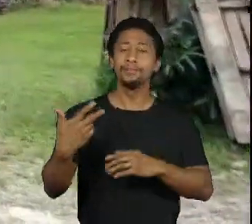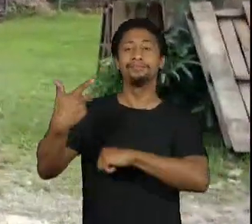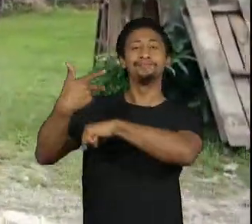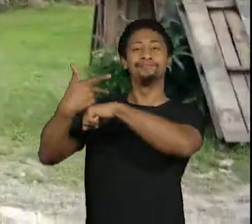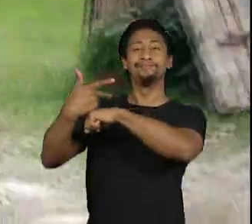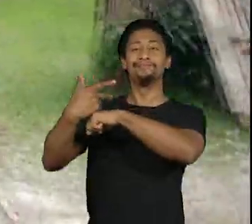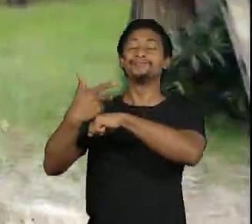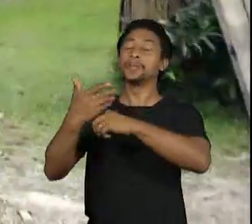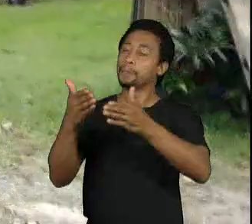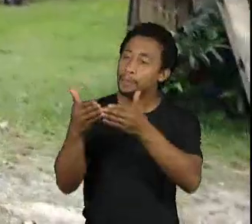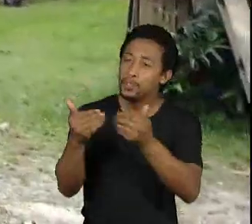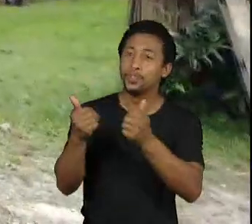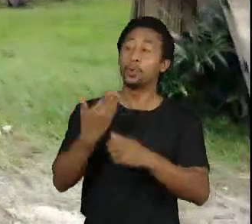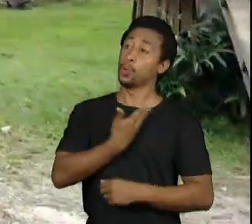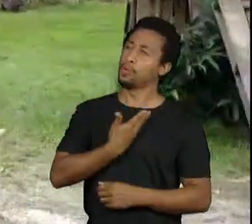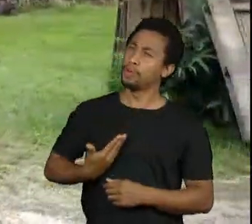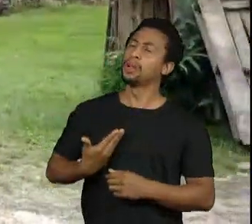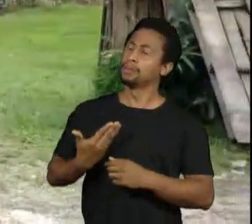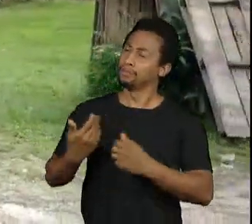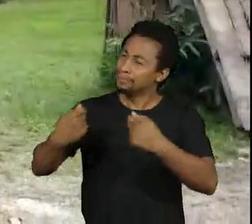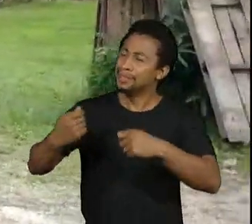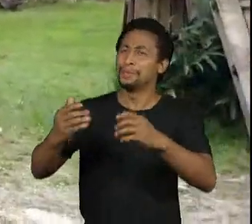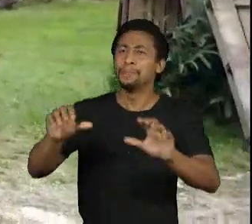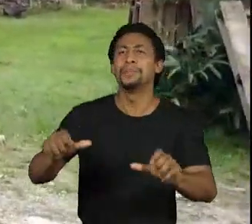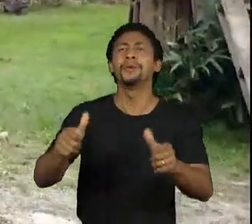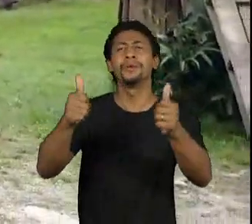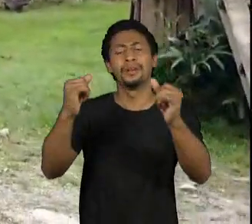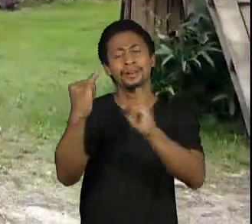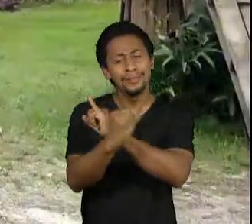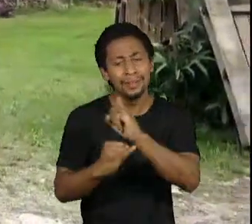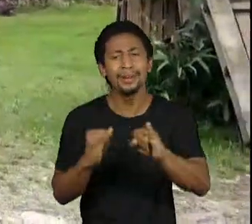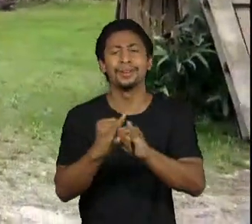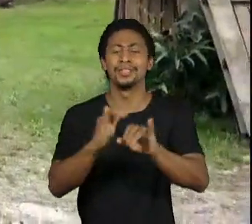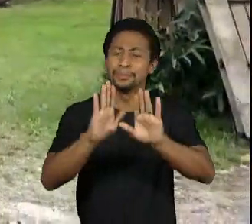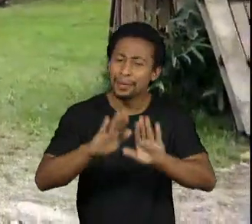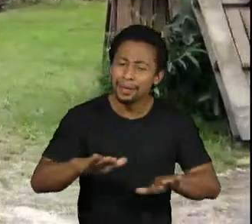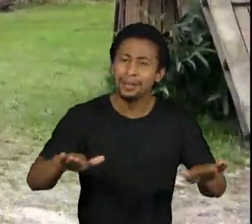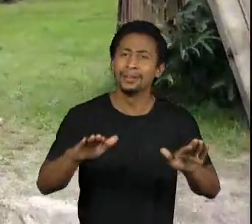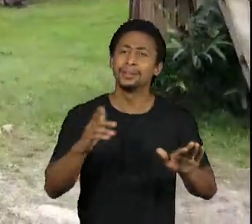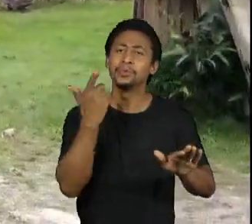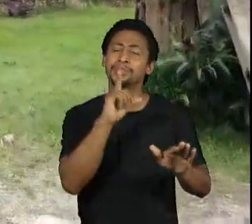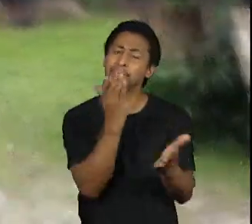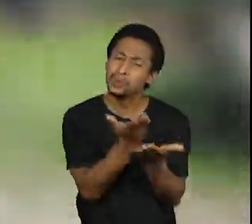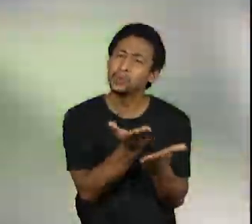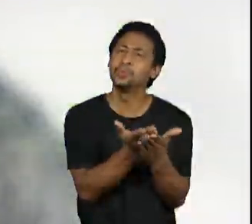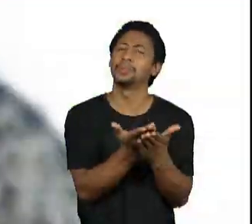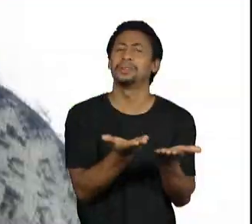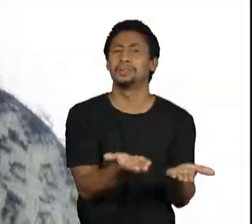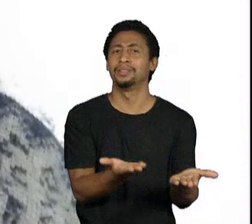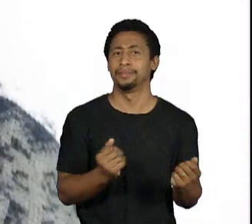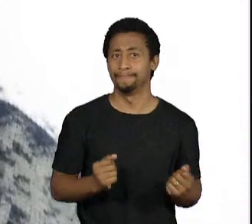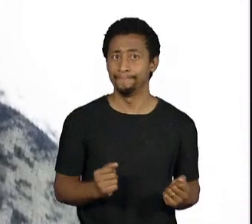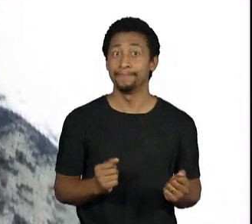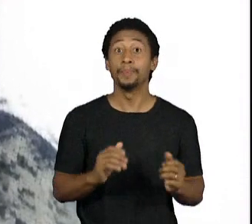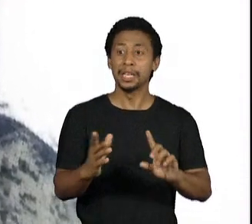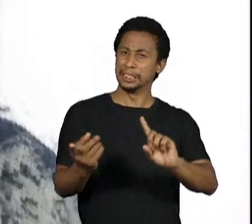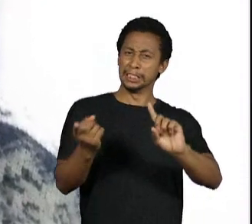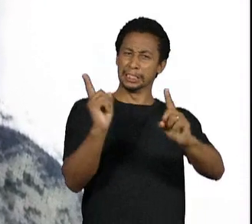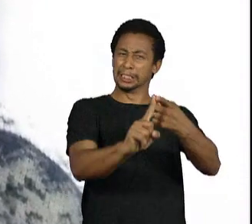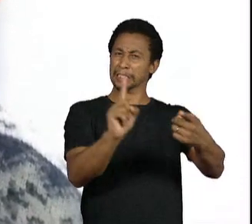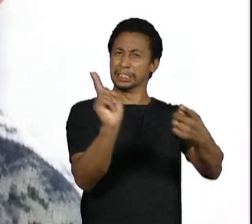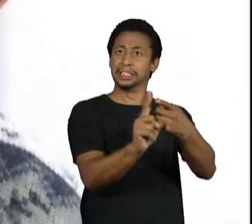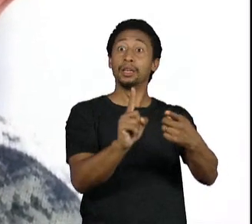pedindo ao governo que melhorasse a conectividade à internet para crianças estudarem online, a ameaça rendeu